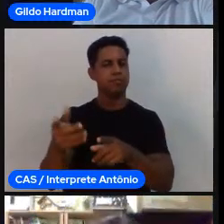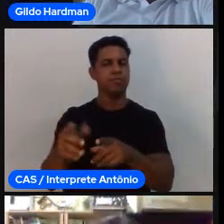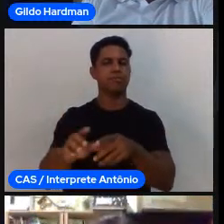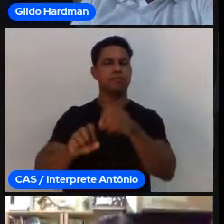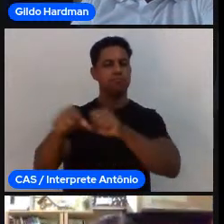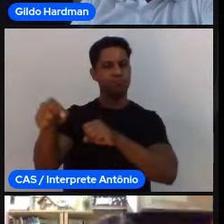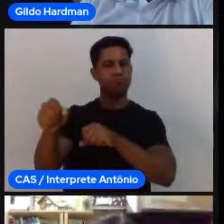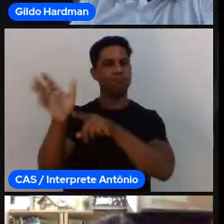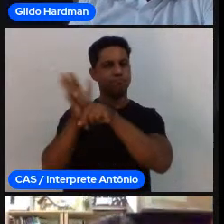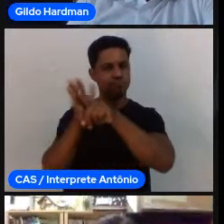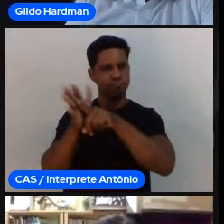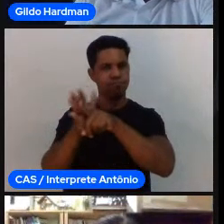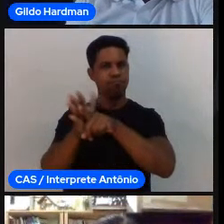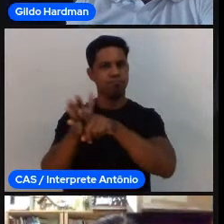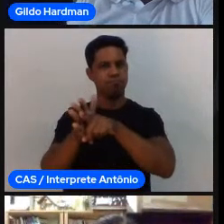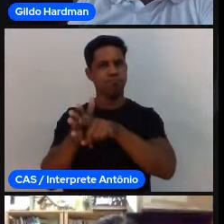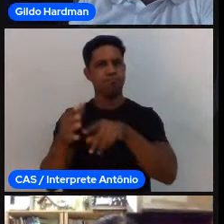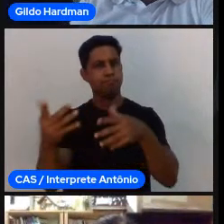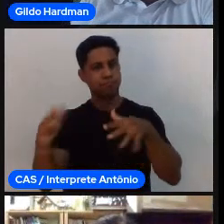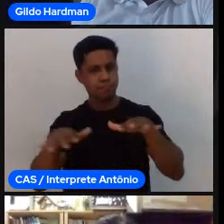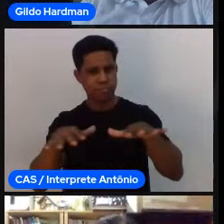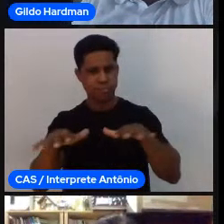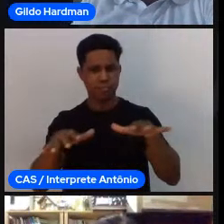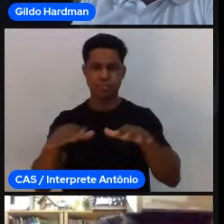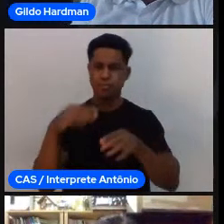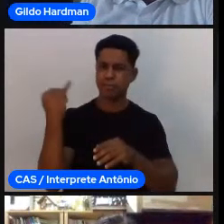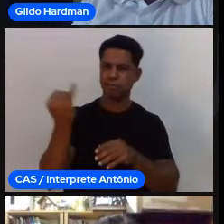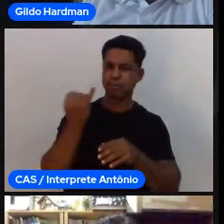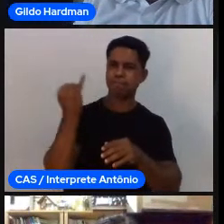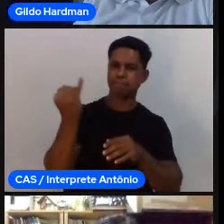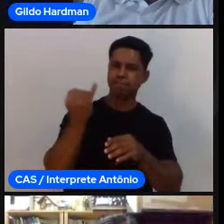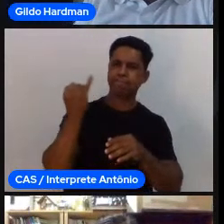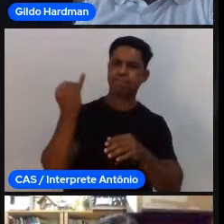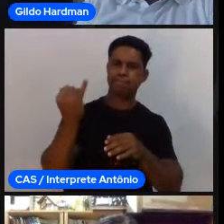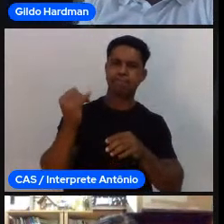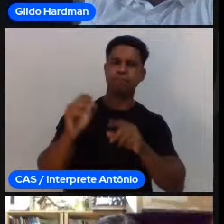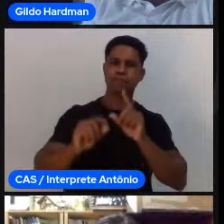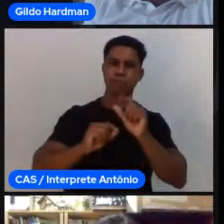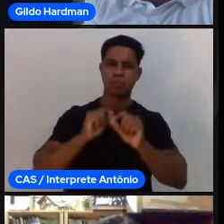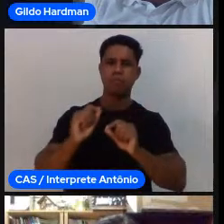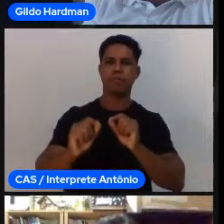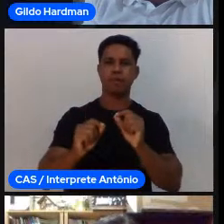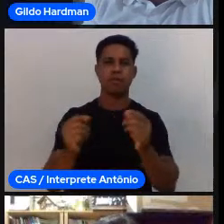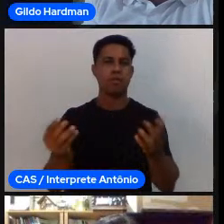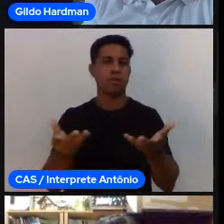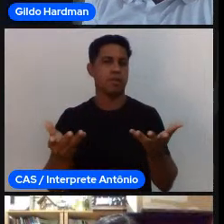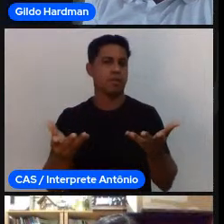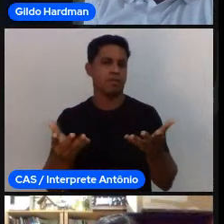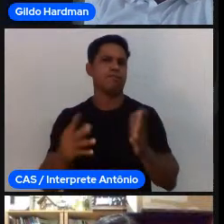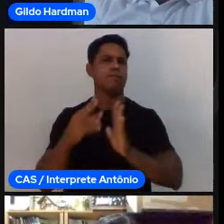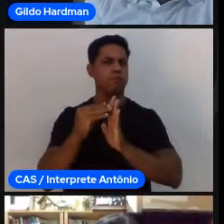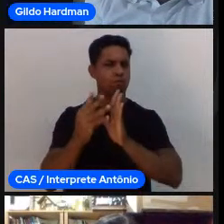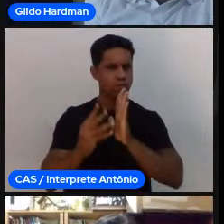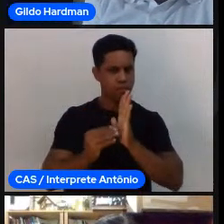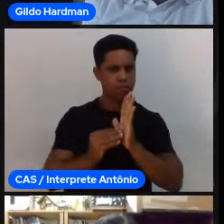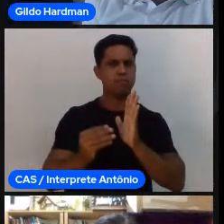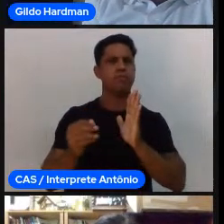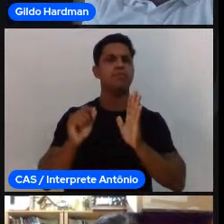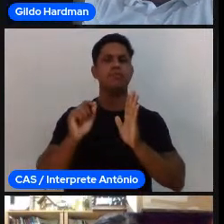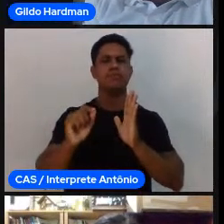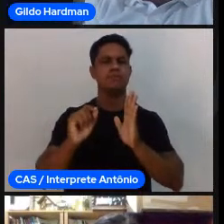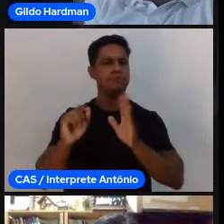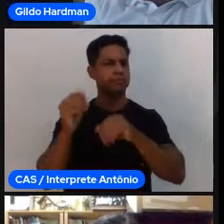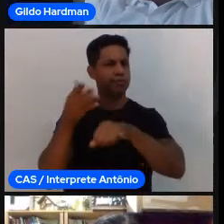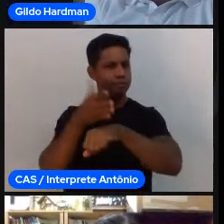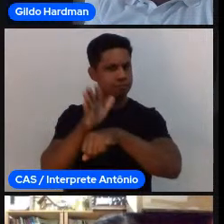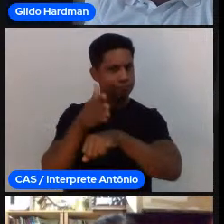esse movimento é muito importante, em especial, eu destaco o ICCI, que é um conselho internacional por excelência de treinadores e treinadoras,